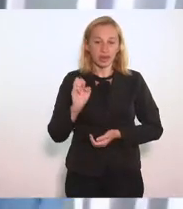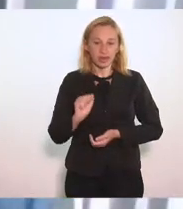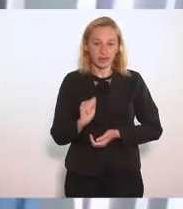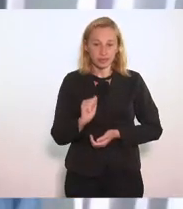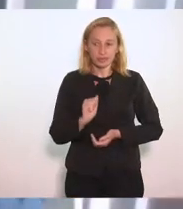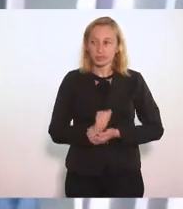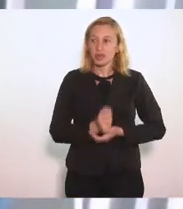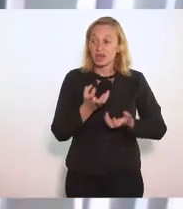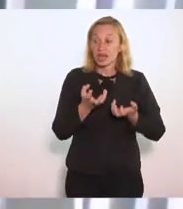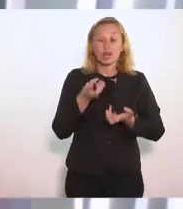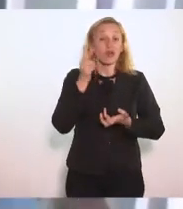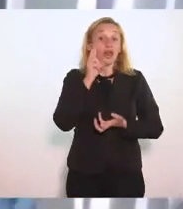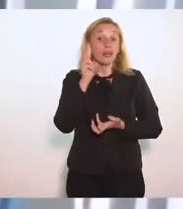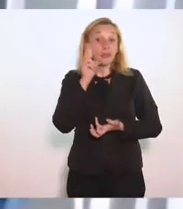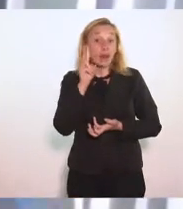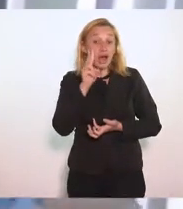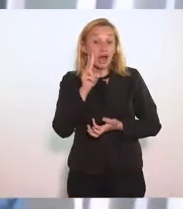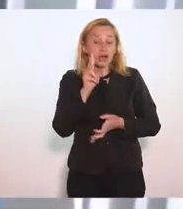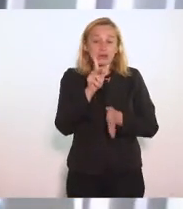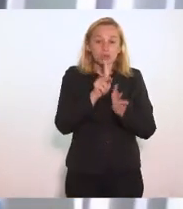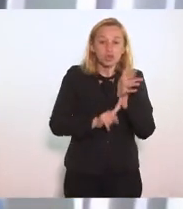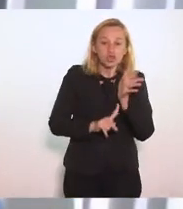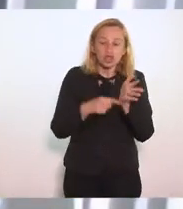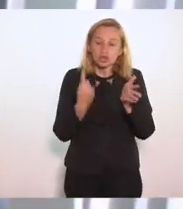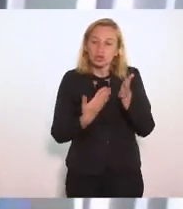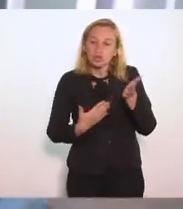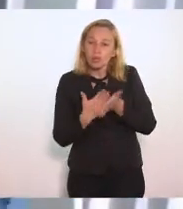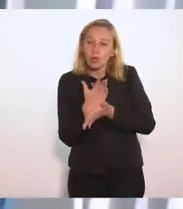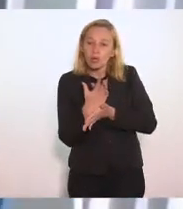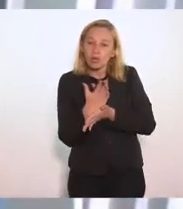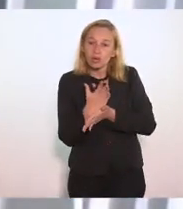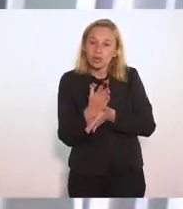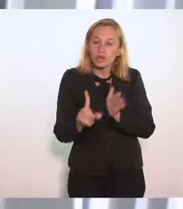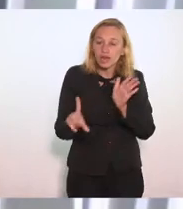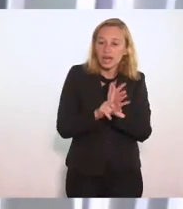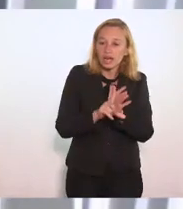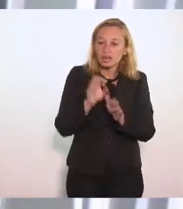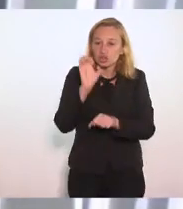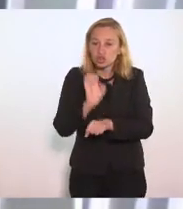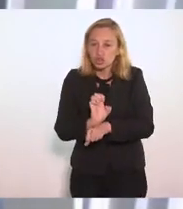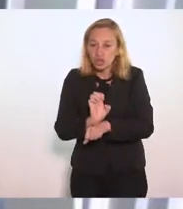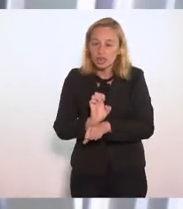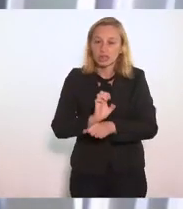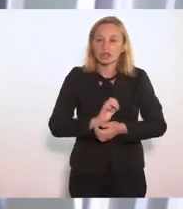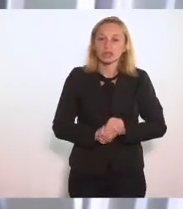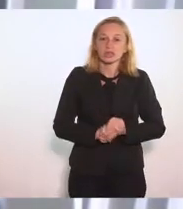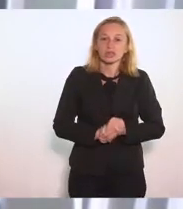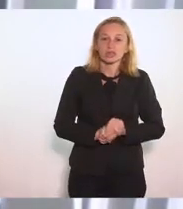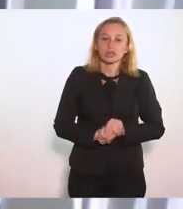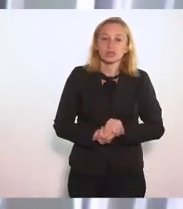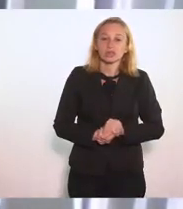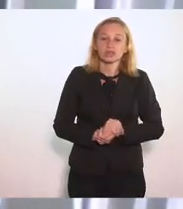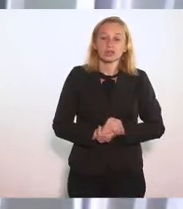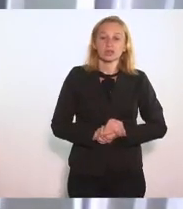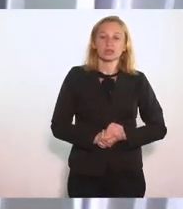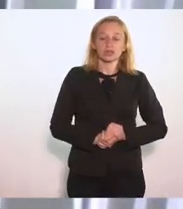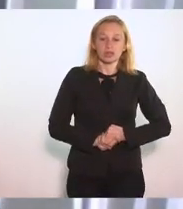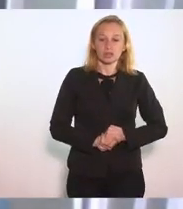Lembrar Do projeto Que aprovamos Que a lei No Estado Já foi sancionada A lei Sobre a intolerância